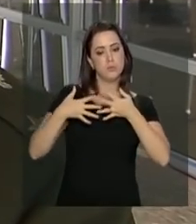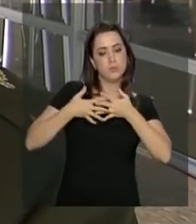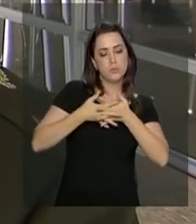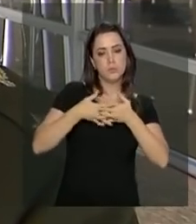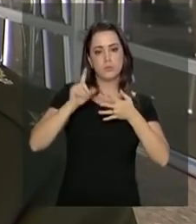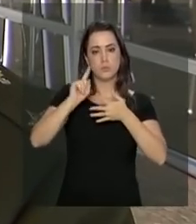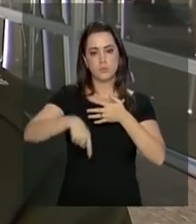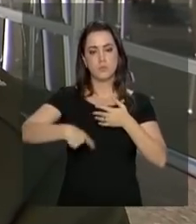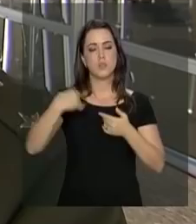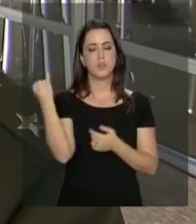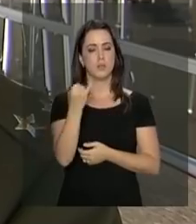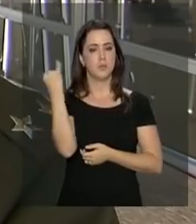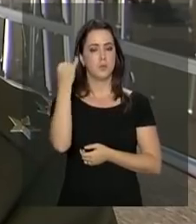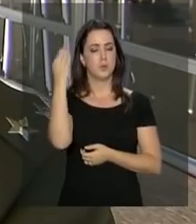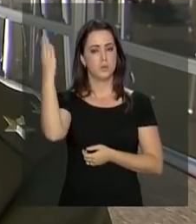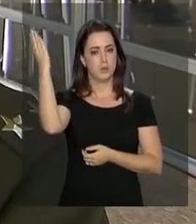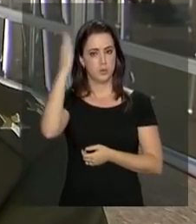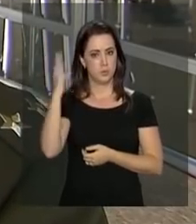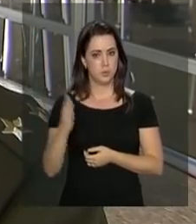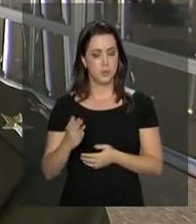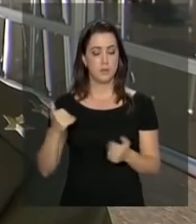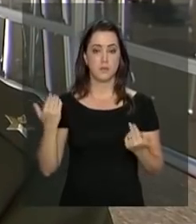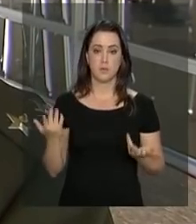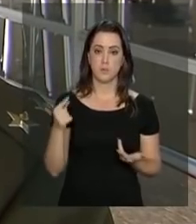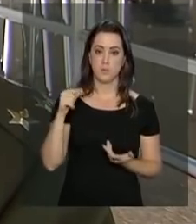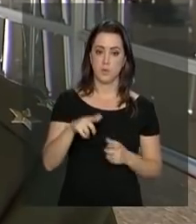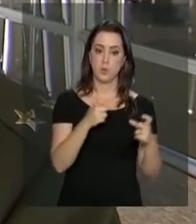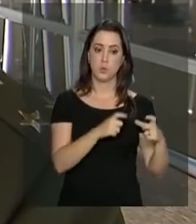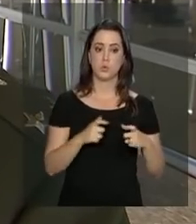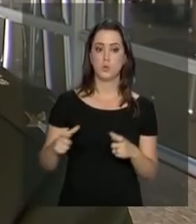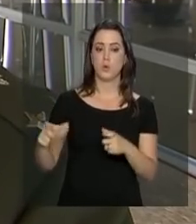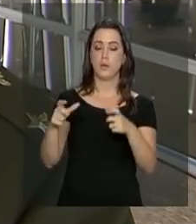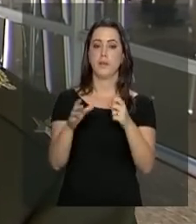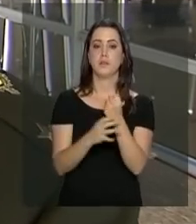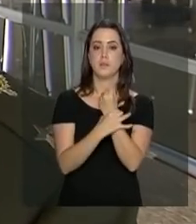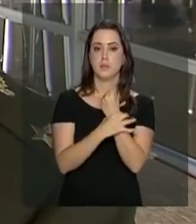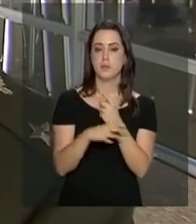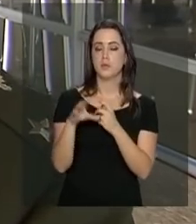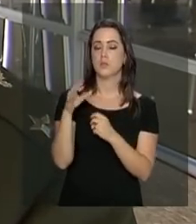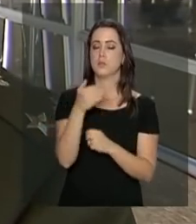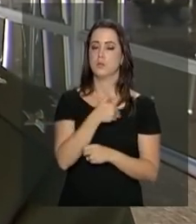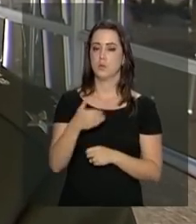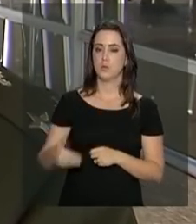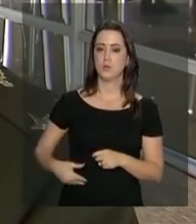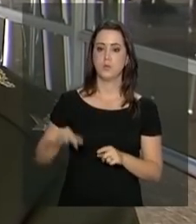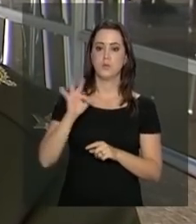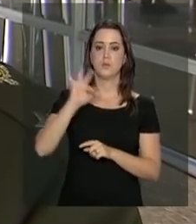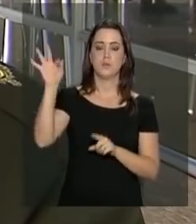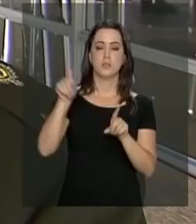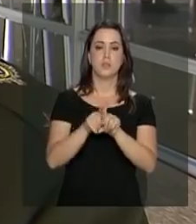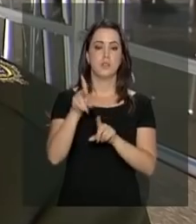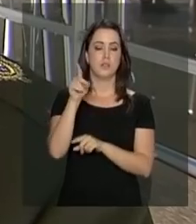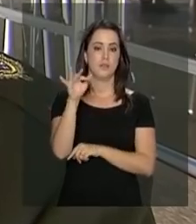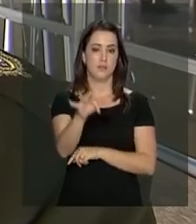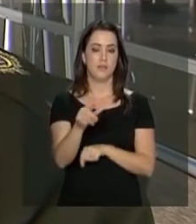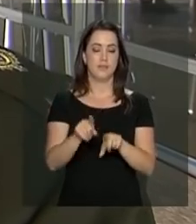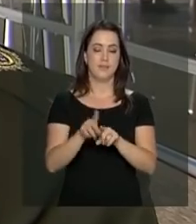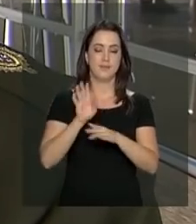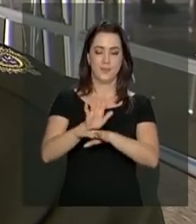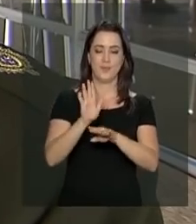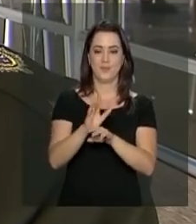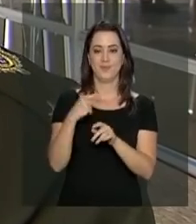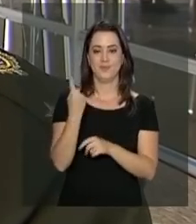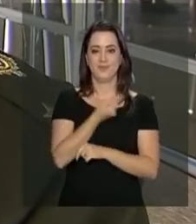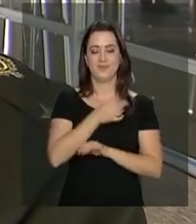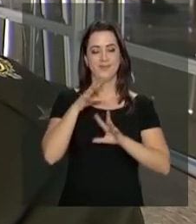uma referência nacional aqui em Brasília, dos órgãos de segurança público federais e distritais, ela está cooperando